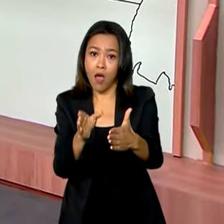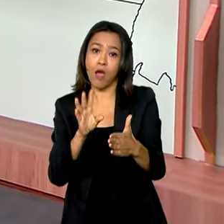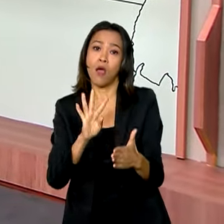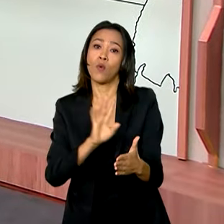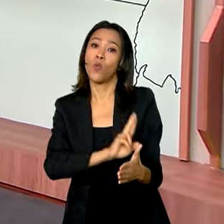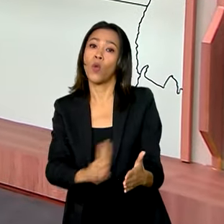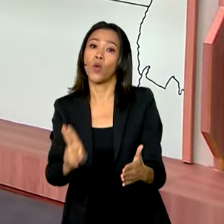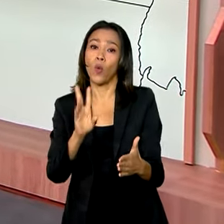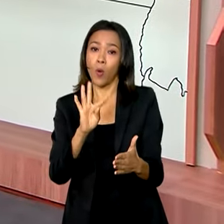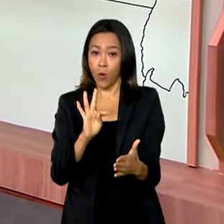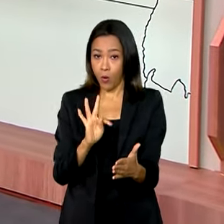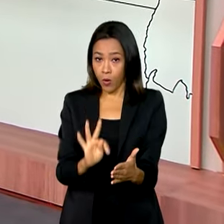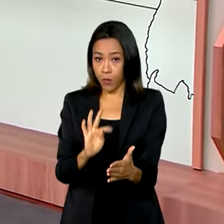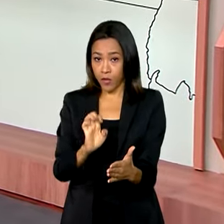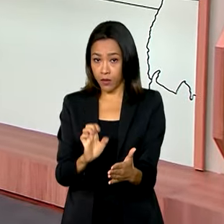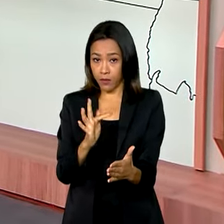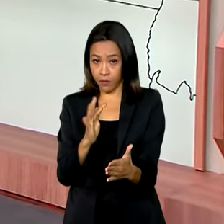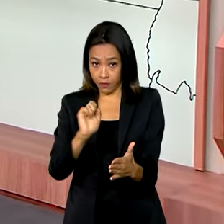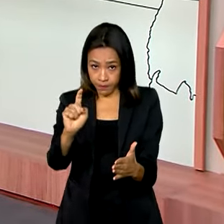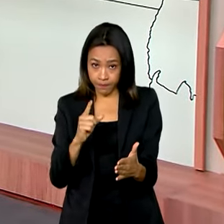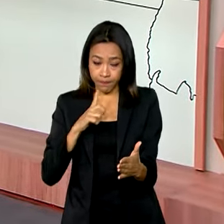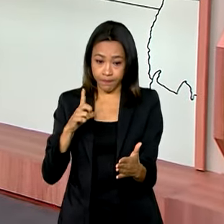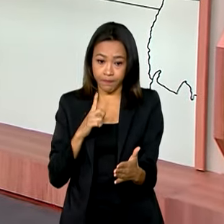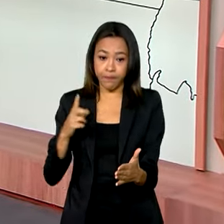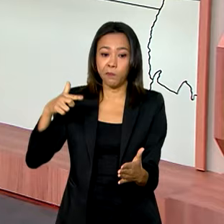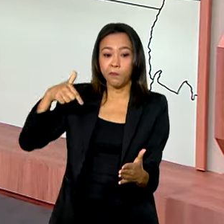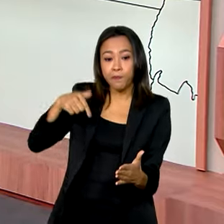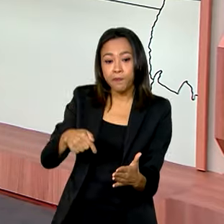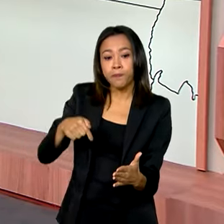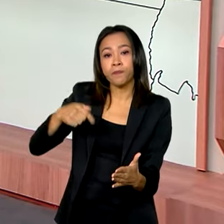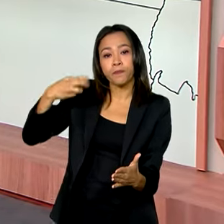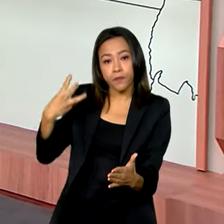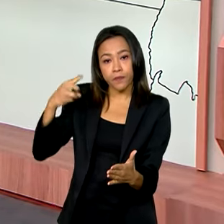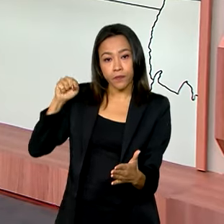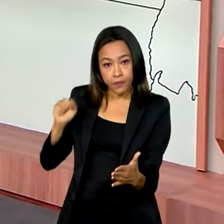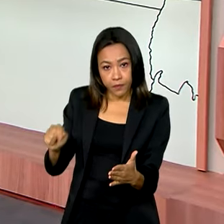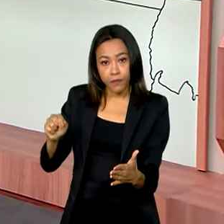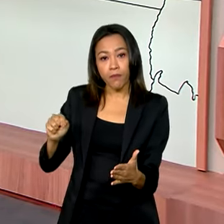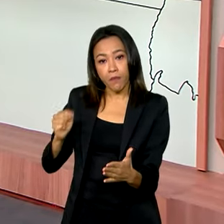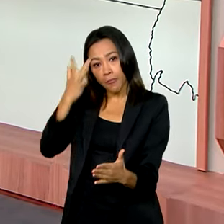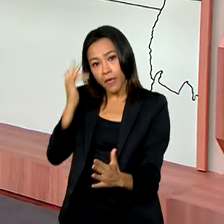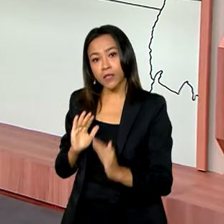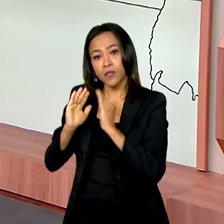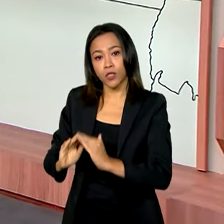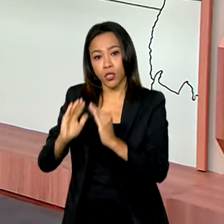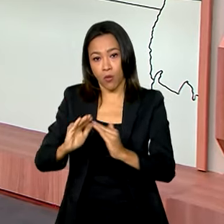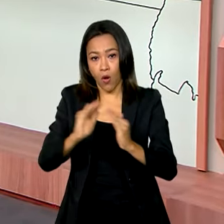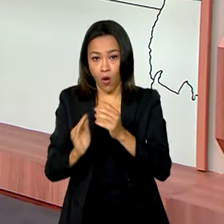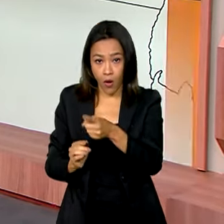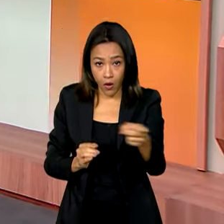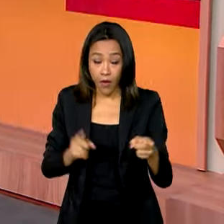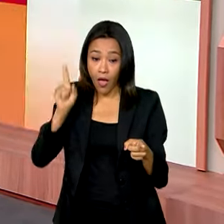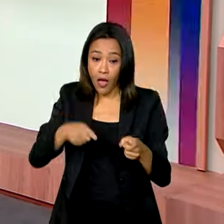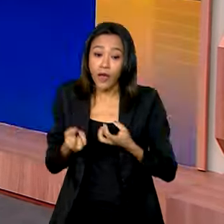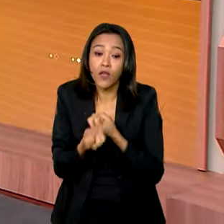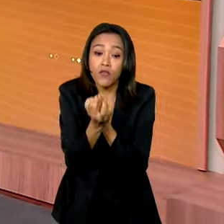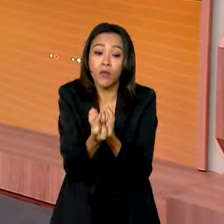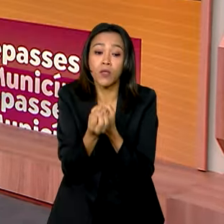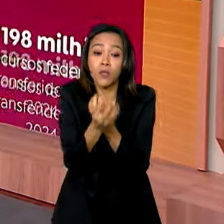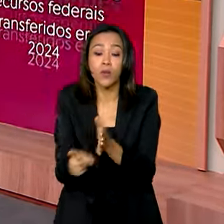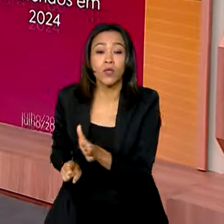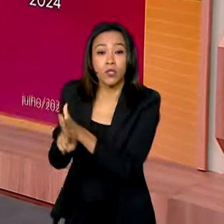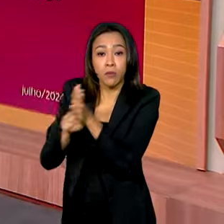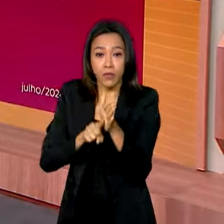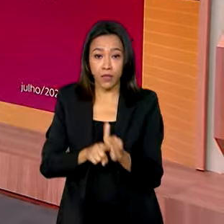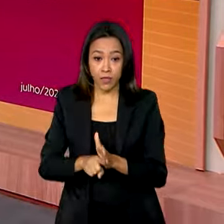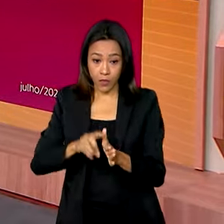interior do Amazonas, tem pouco mais de 73 mil habitantes, isso de acordo com os dados do Censo do IBGE